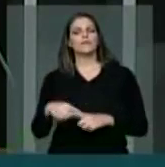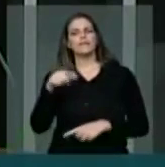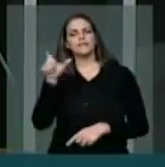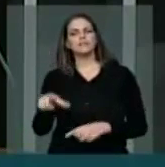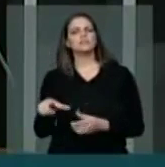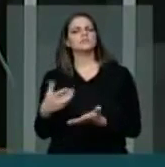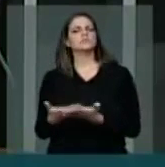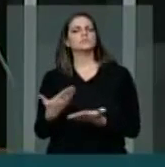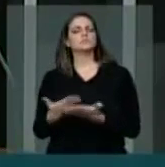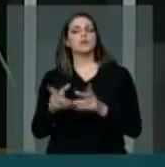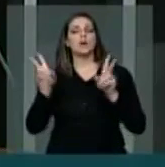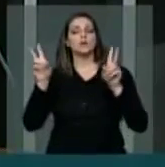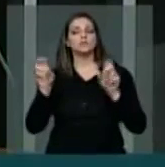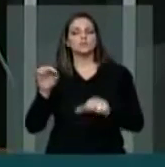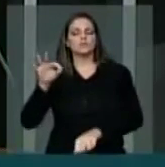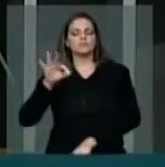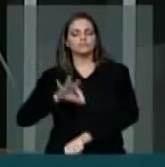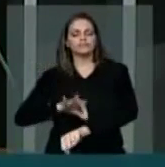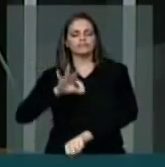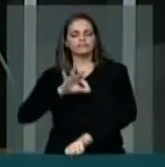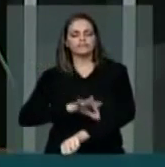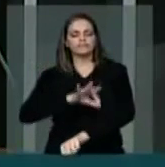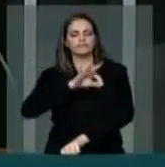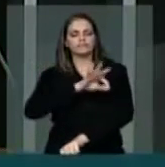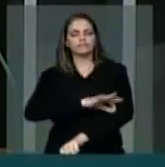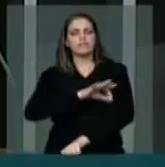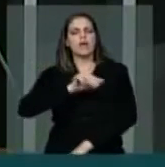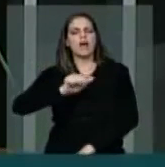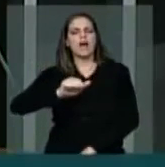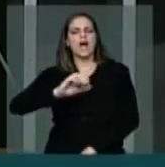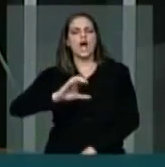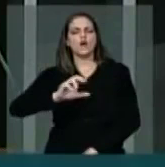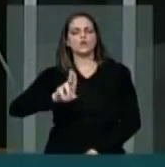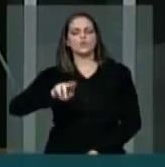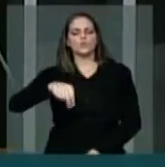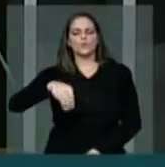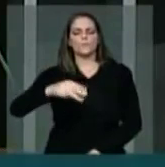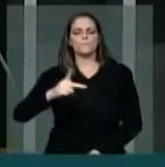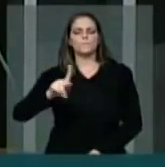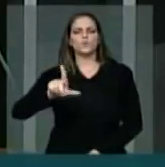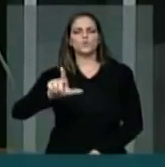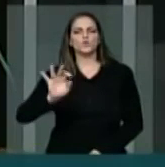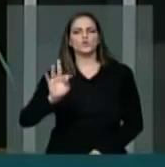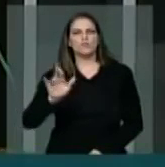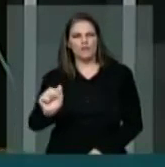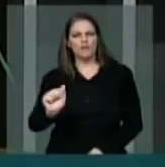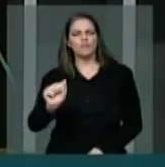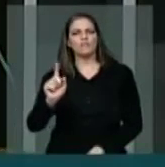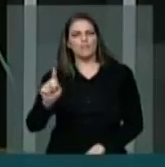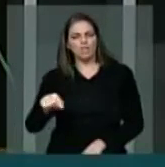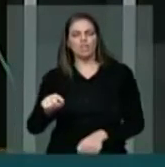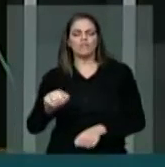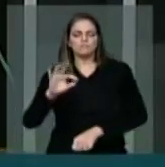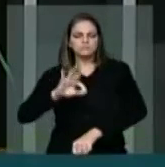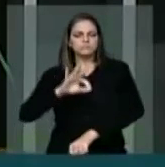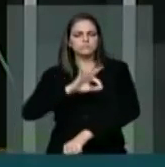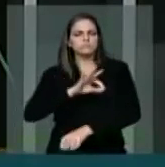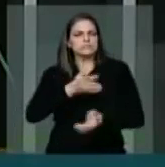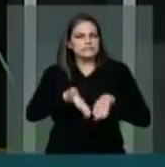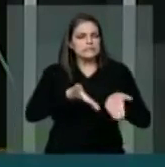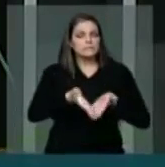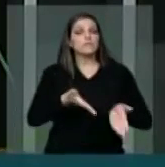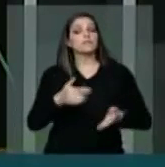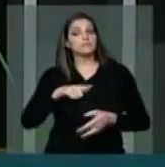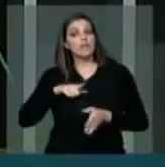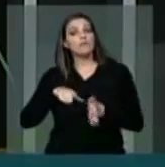sobre acupuntura. Desenvolvimento em parceria com a Universidade Federal de Santa Catarina, o